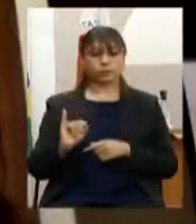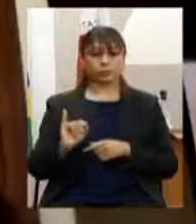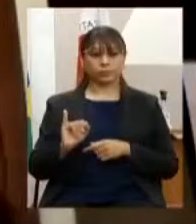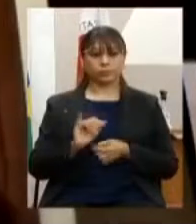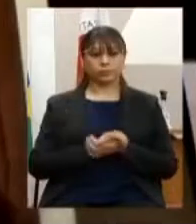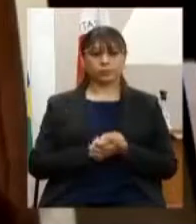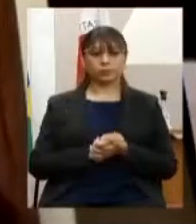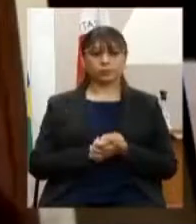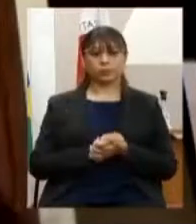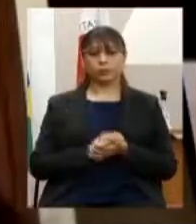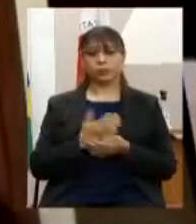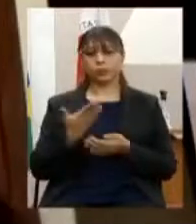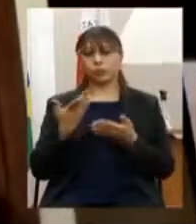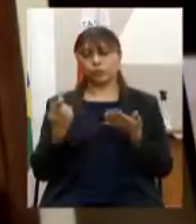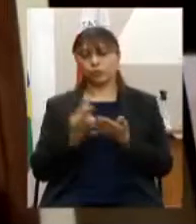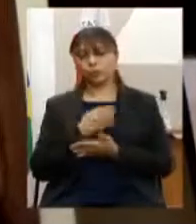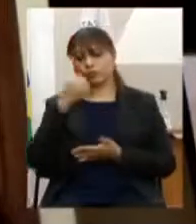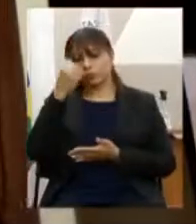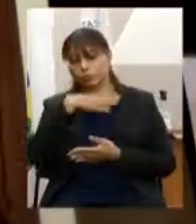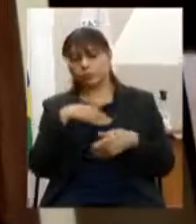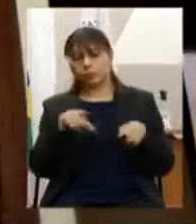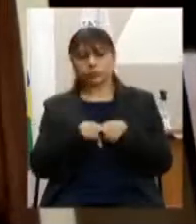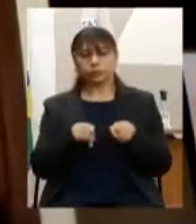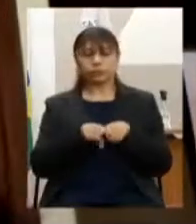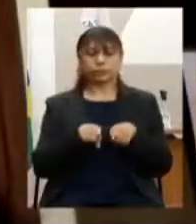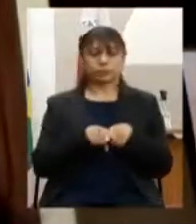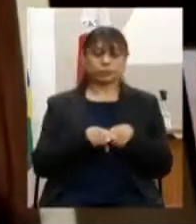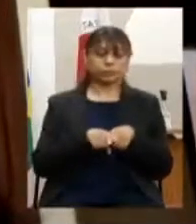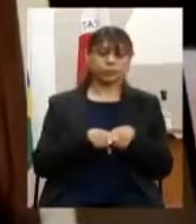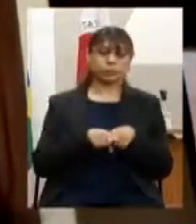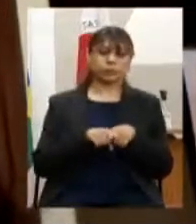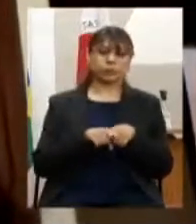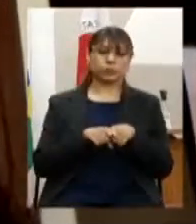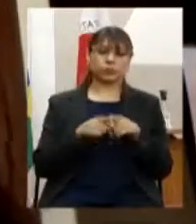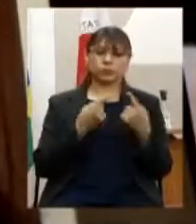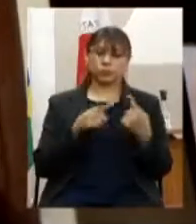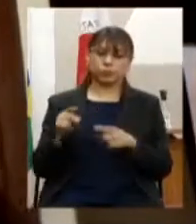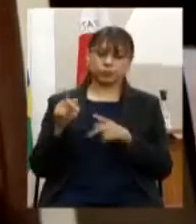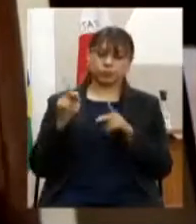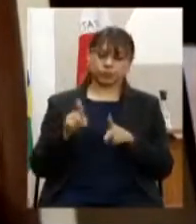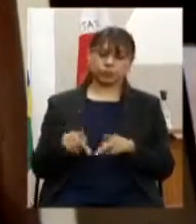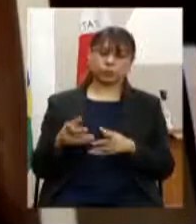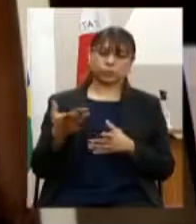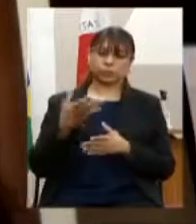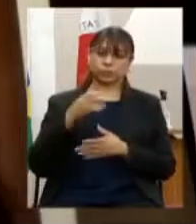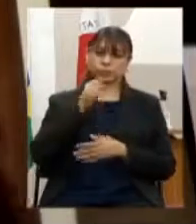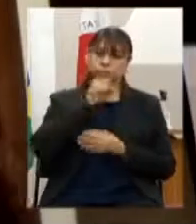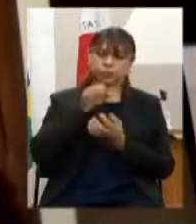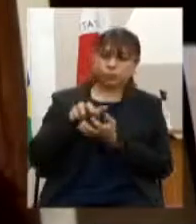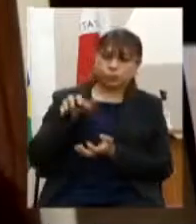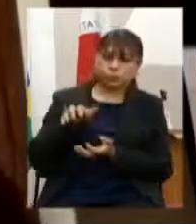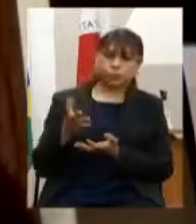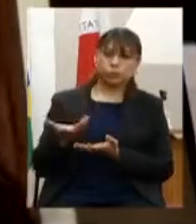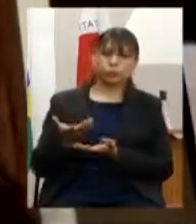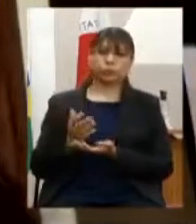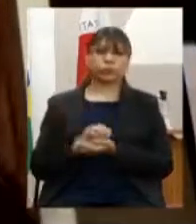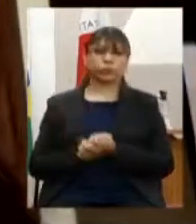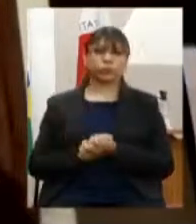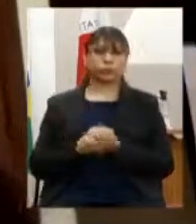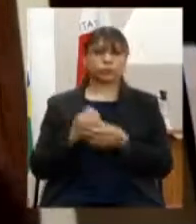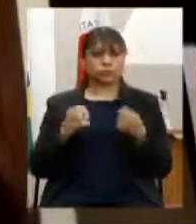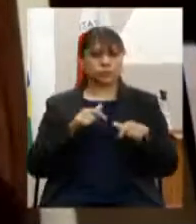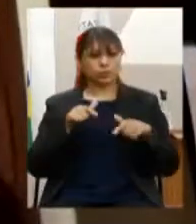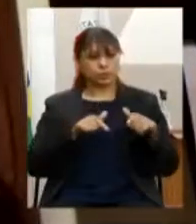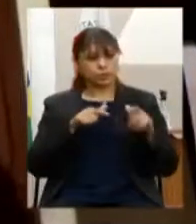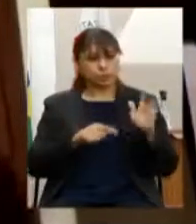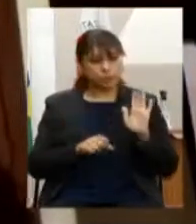abandono abuso e violência contra pessoas idosas criando e fortalecendo o serviço de apoio para atender